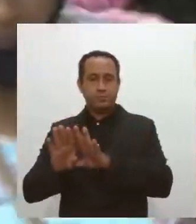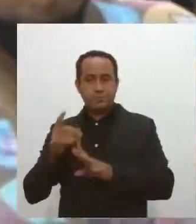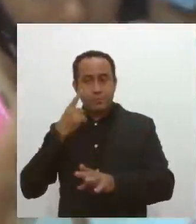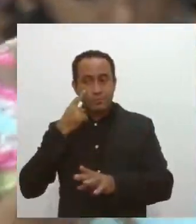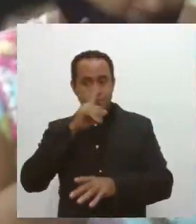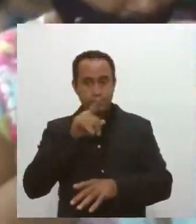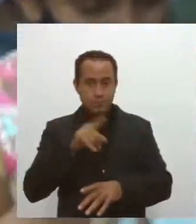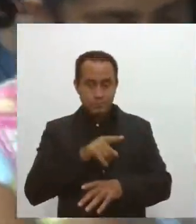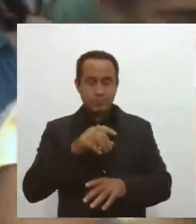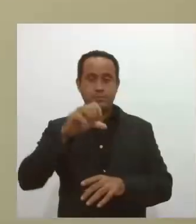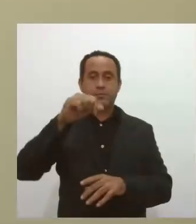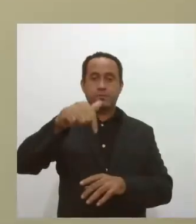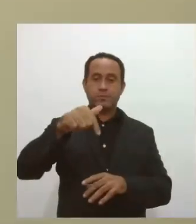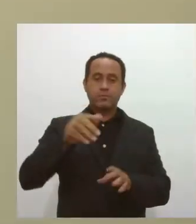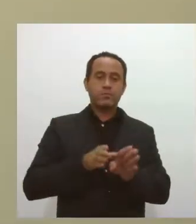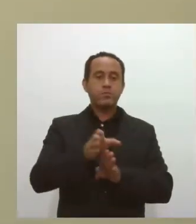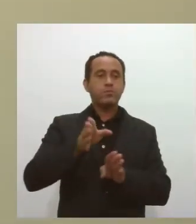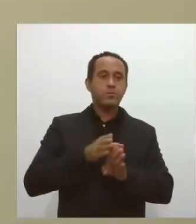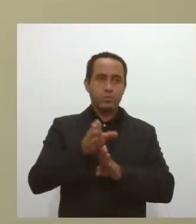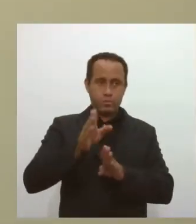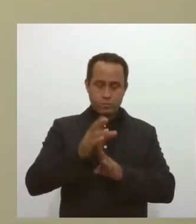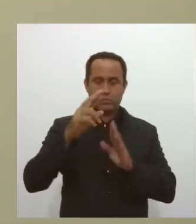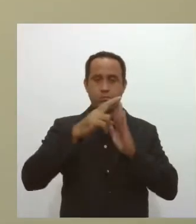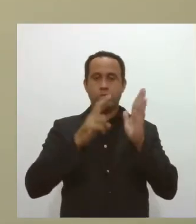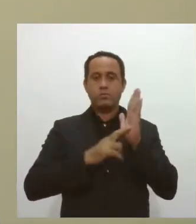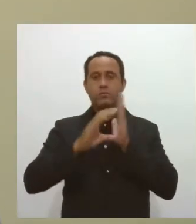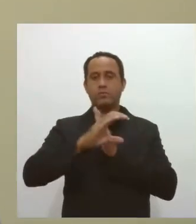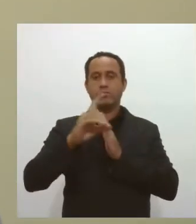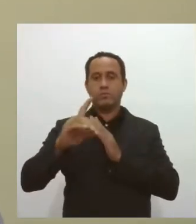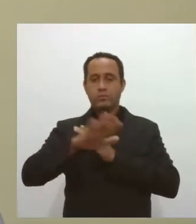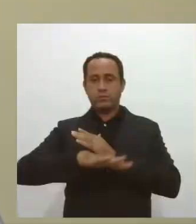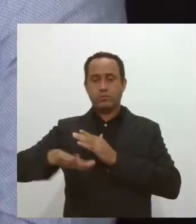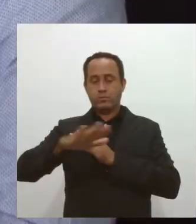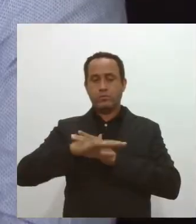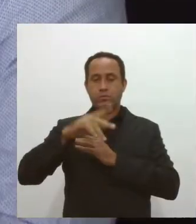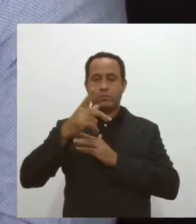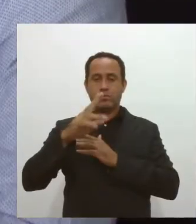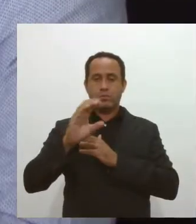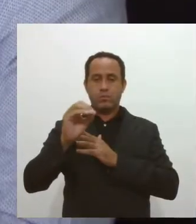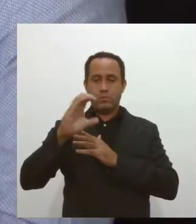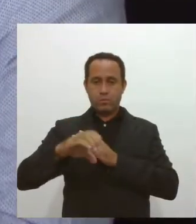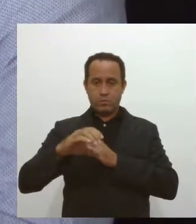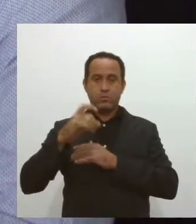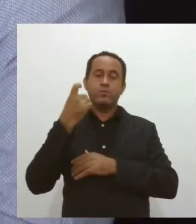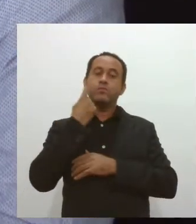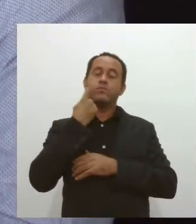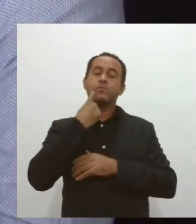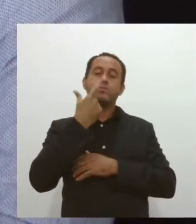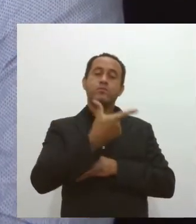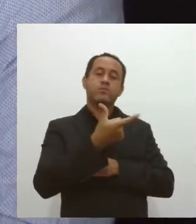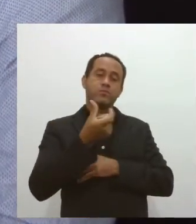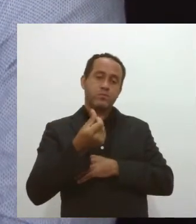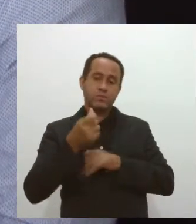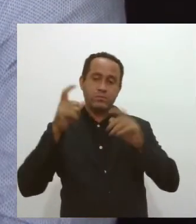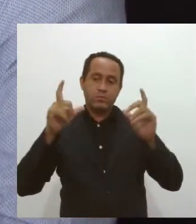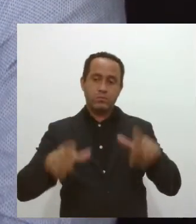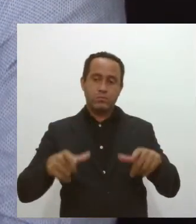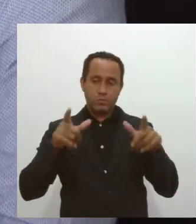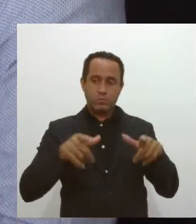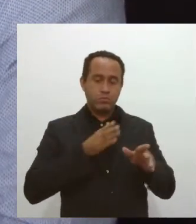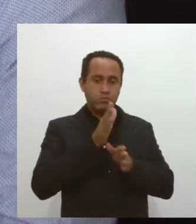sete orientados de acordo com o coordenador geral do PROCON. Na sexta-feira, 26 locais foram